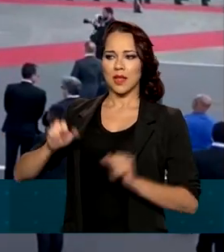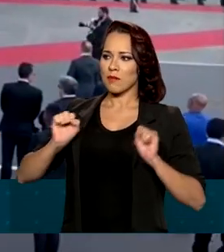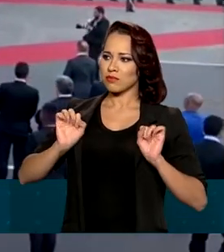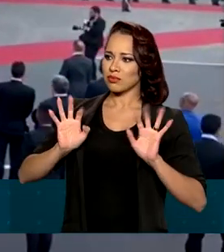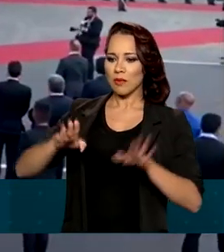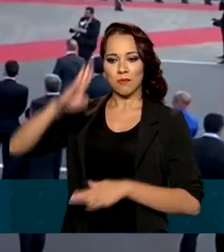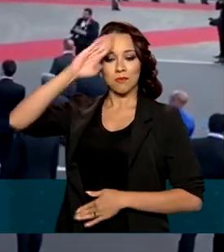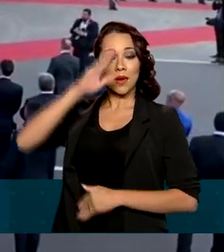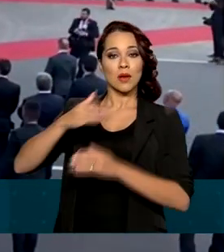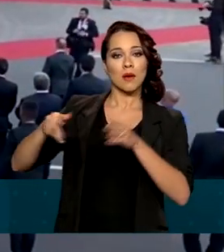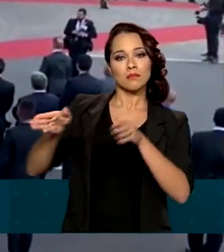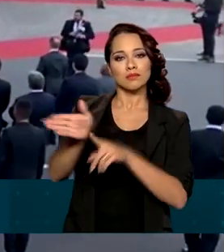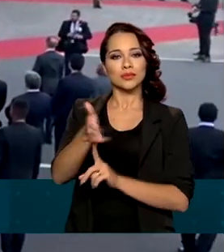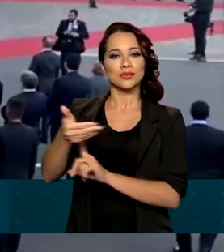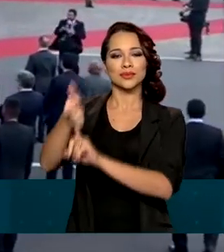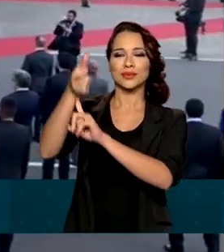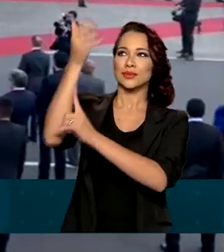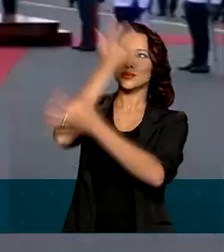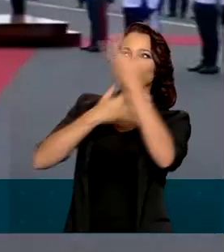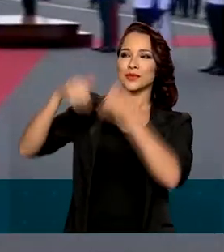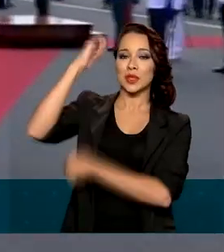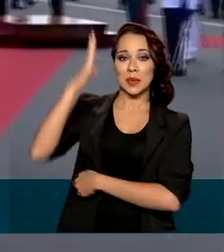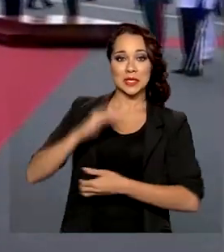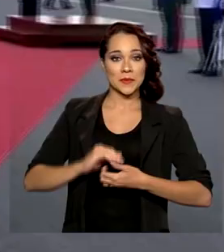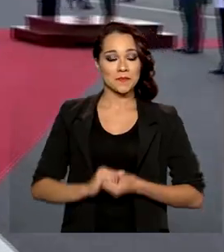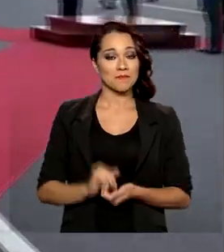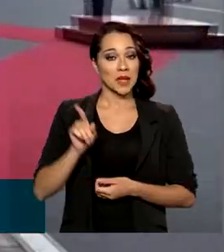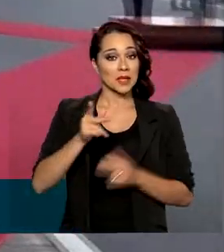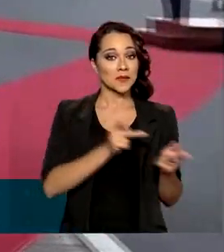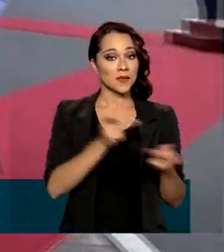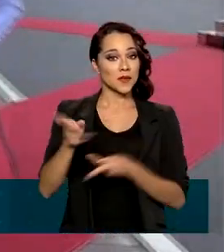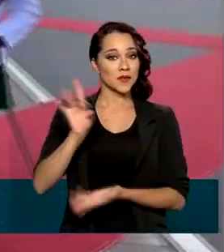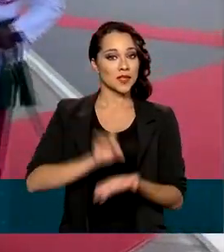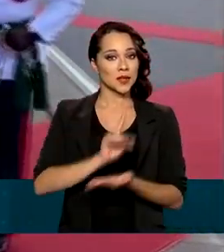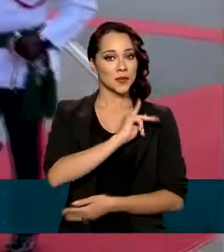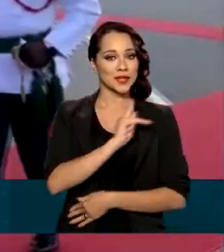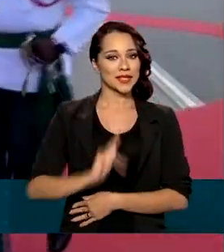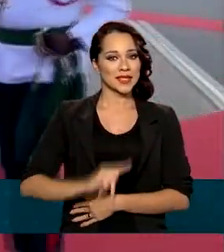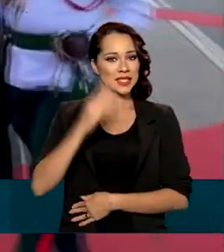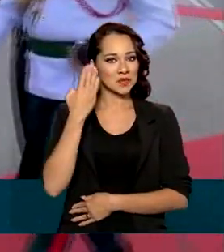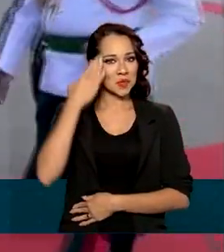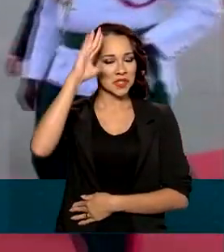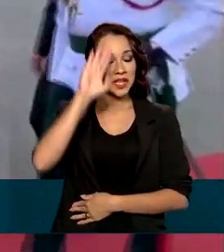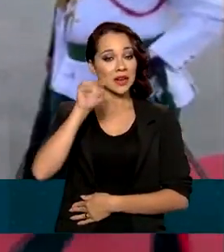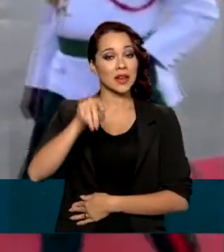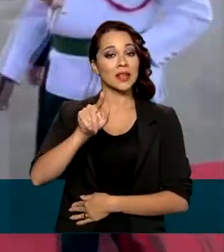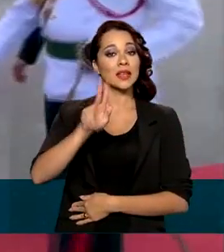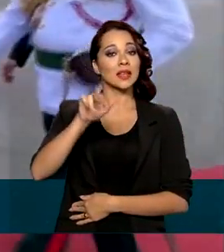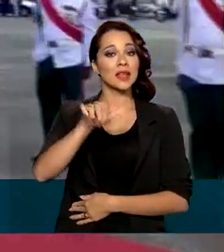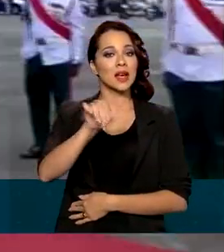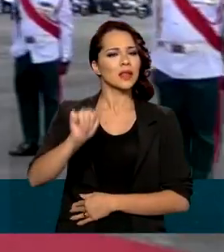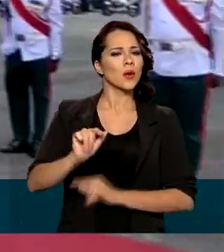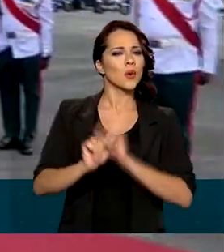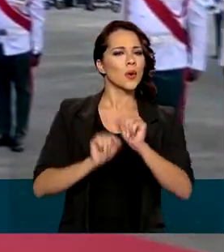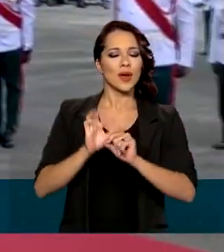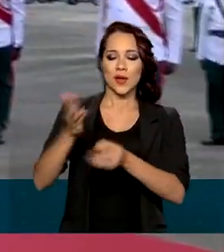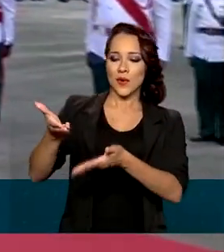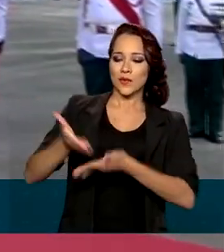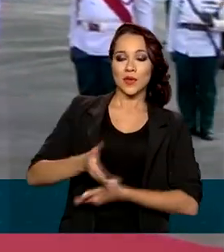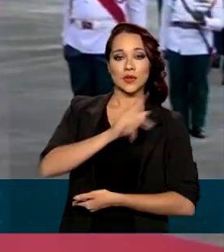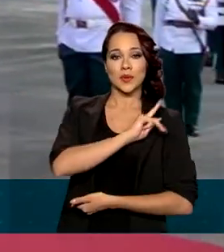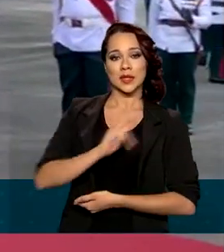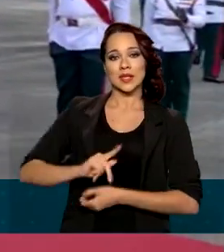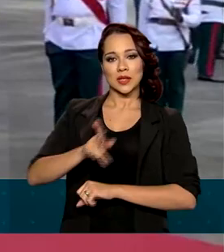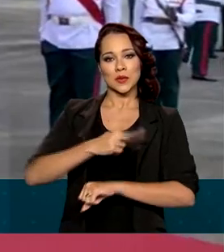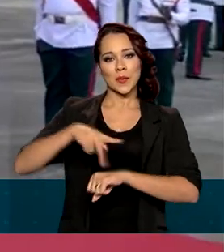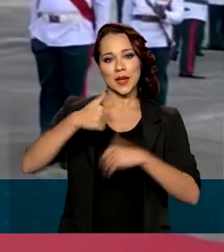com execução do Hino Nacional Brasileiro. Essa visita oficial do presidente Jair Bolsonaro à Guiana é atendendo ao convite do presidente